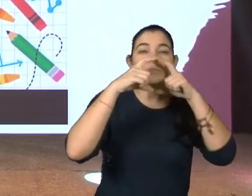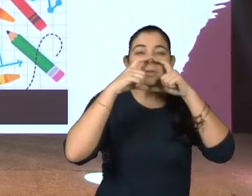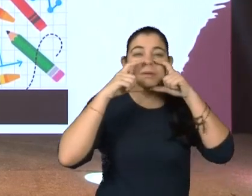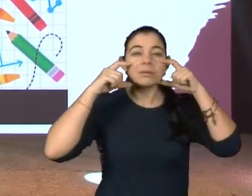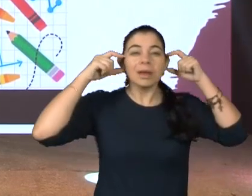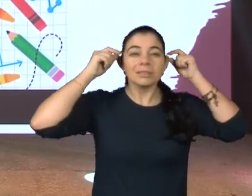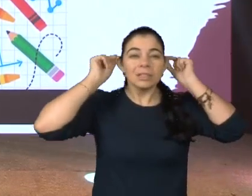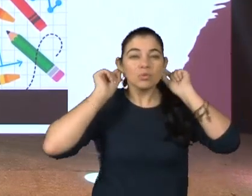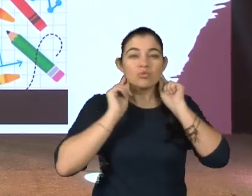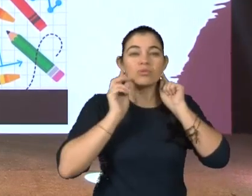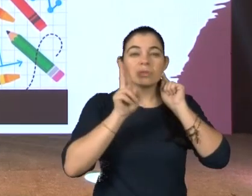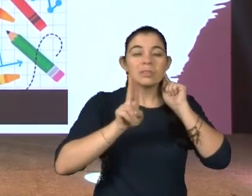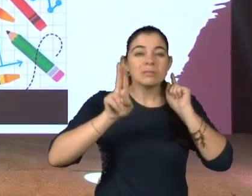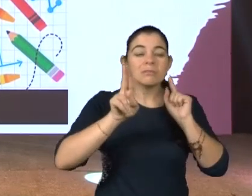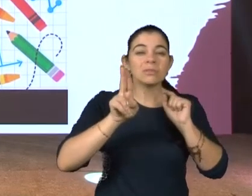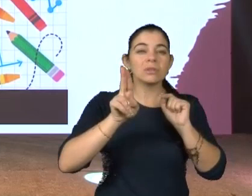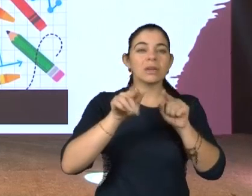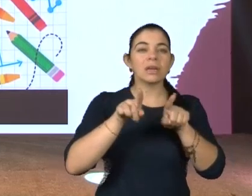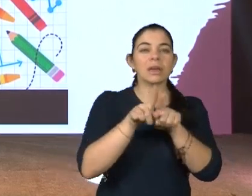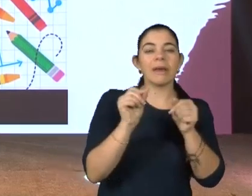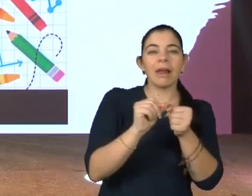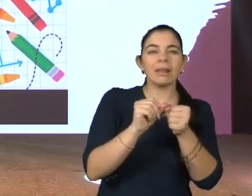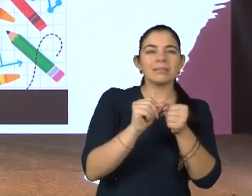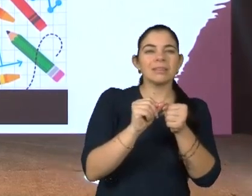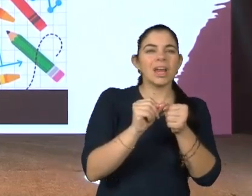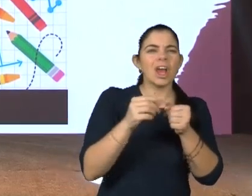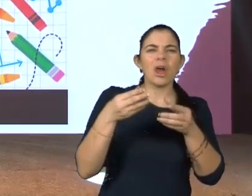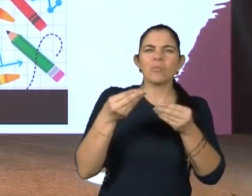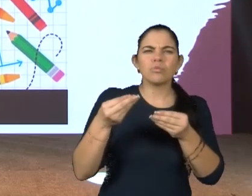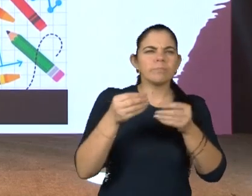usando aí fora? Então, ela tem superpoderes.